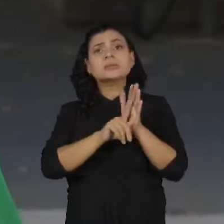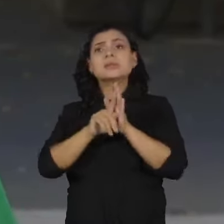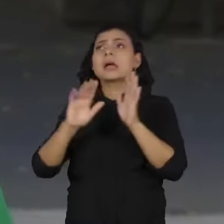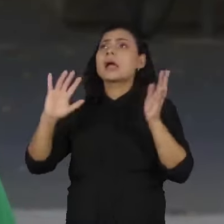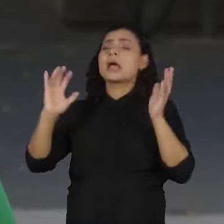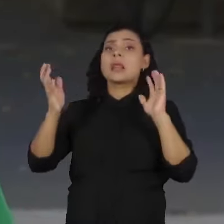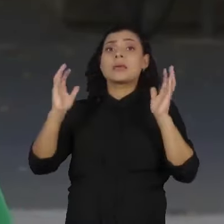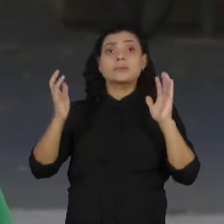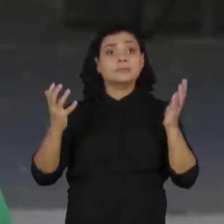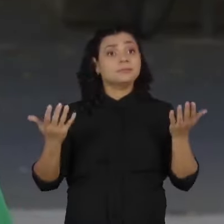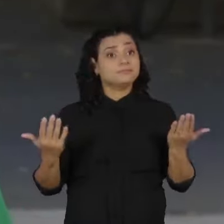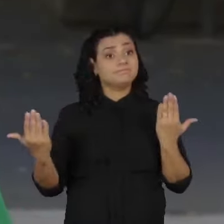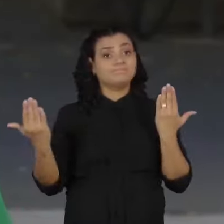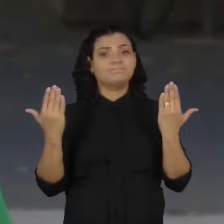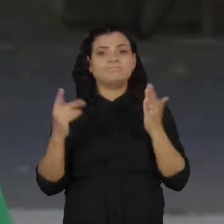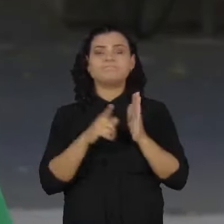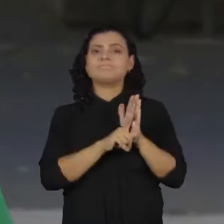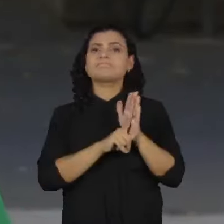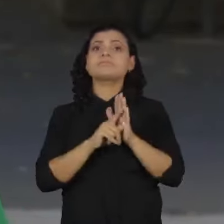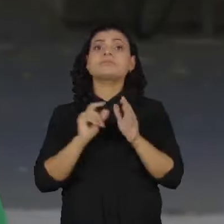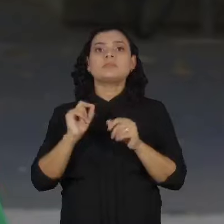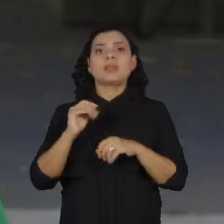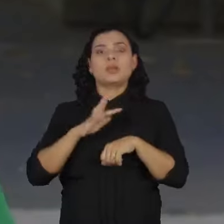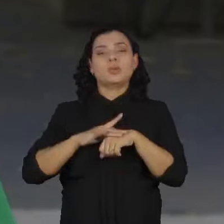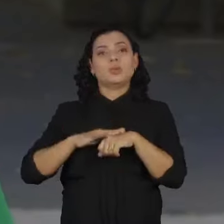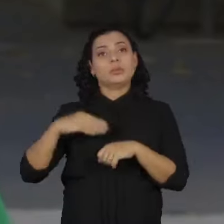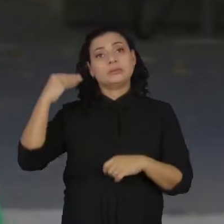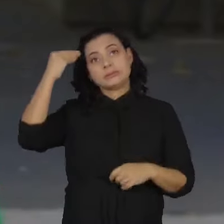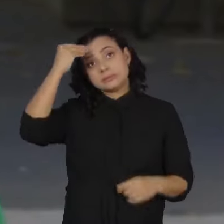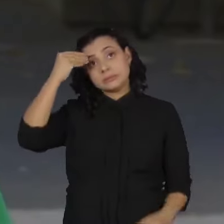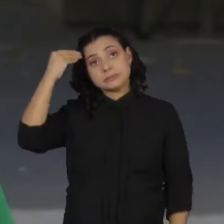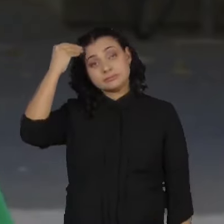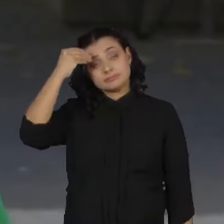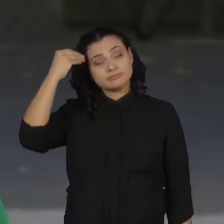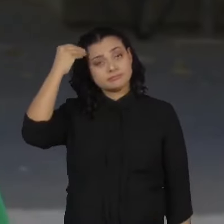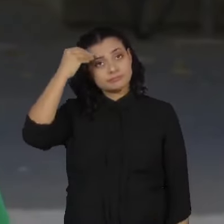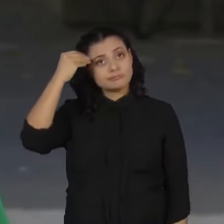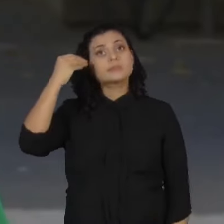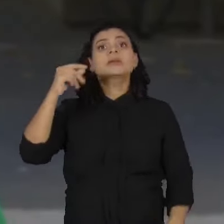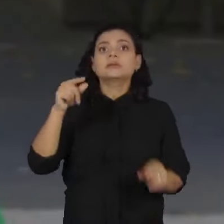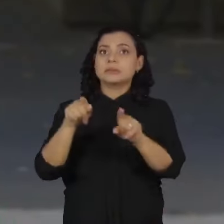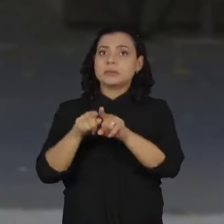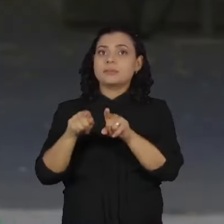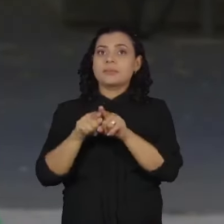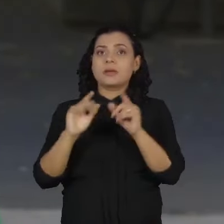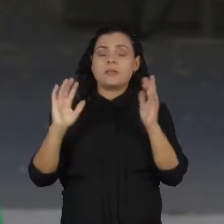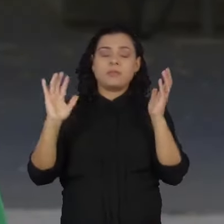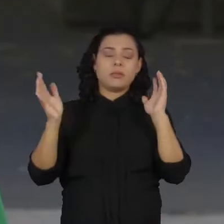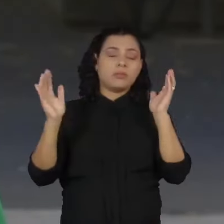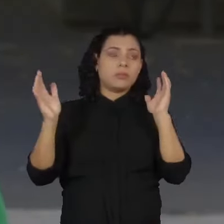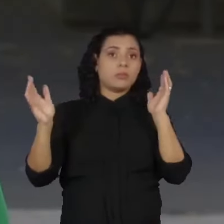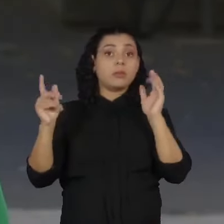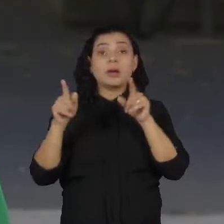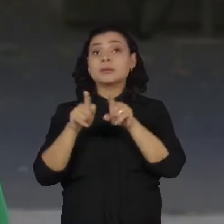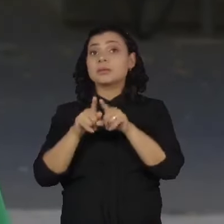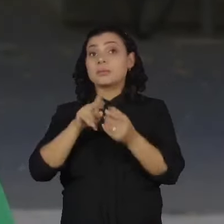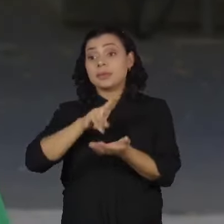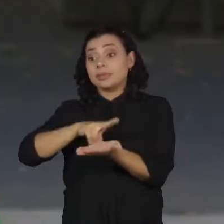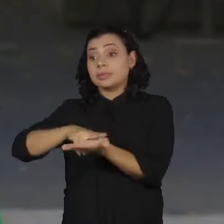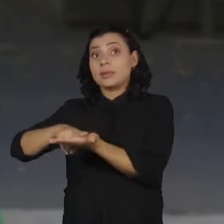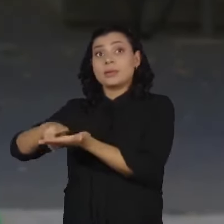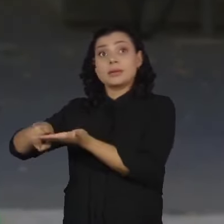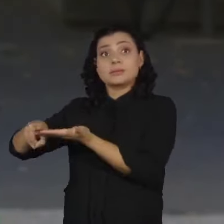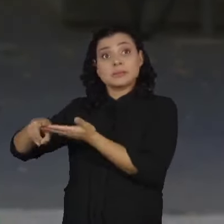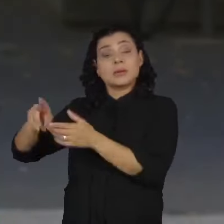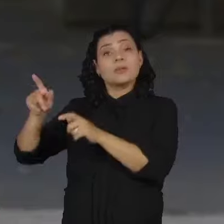climáticas em relação às doenças psiquiátricas. Há aumento de descompensações e até internações